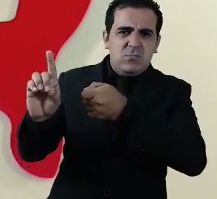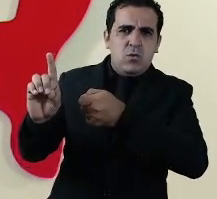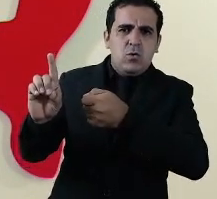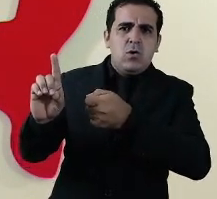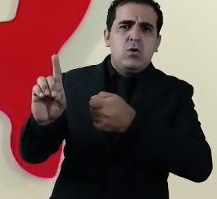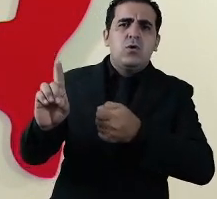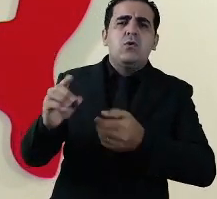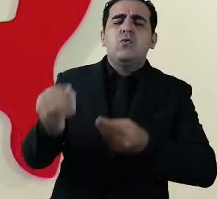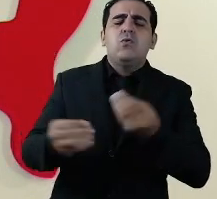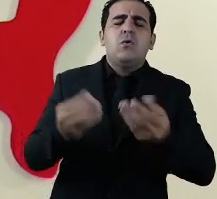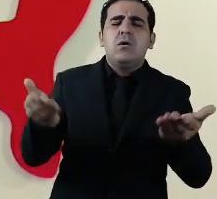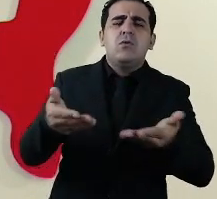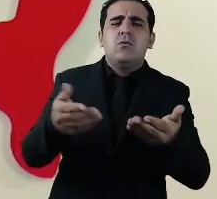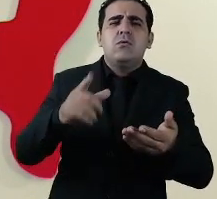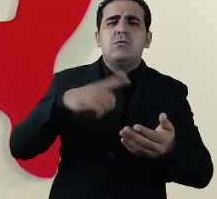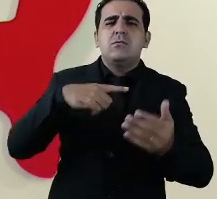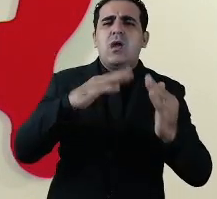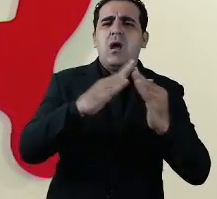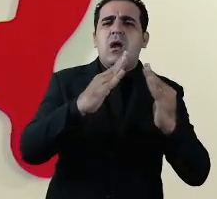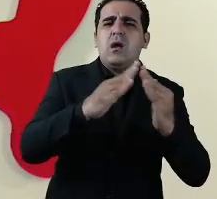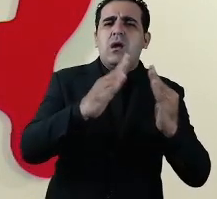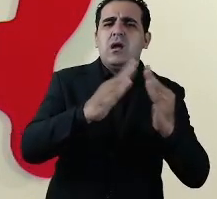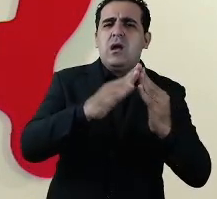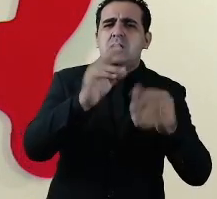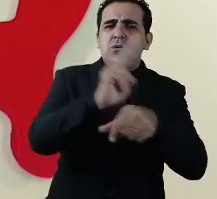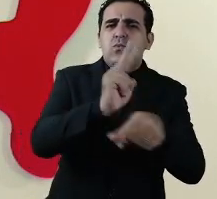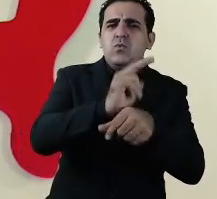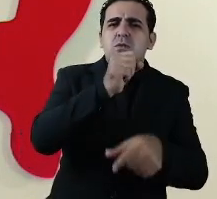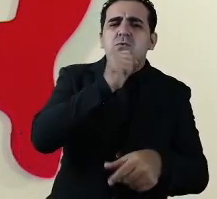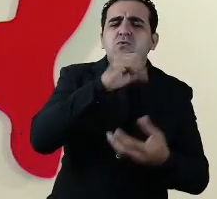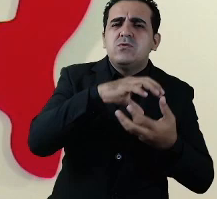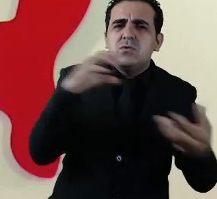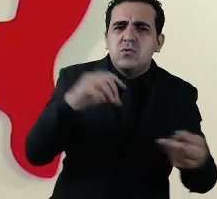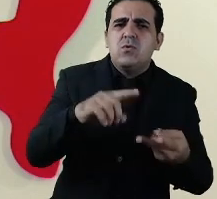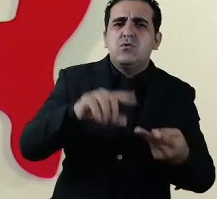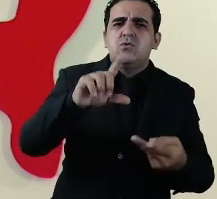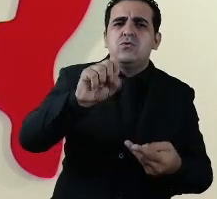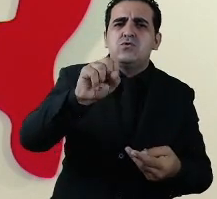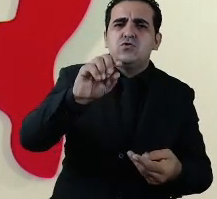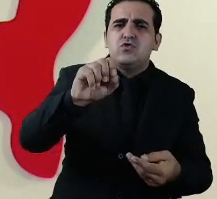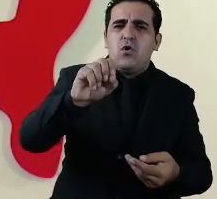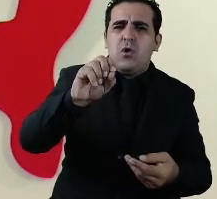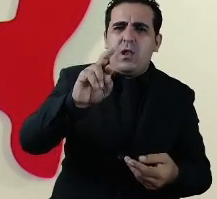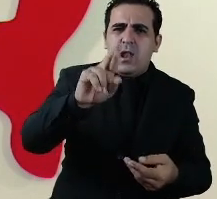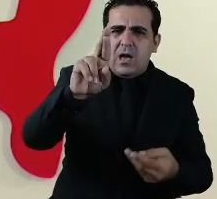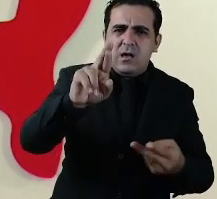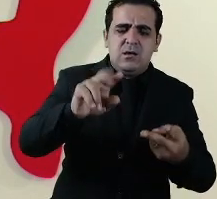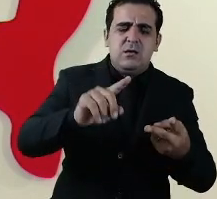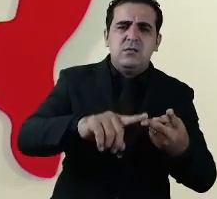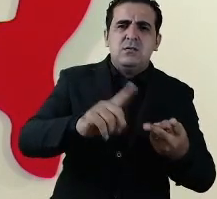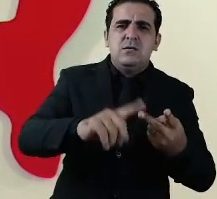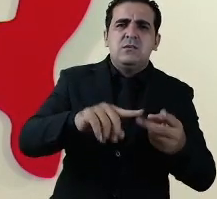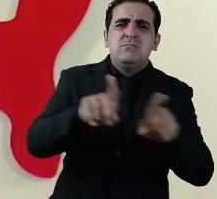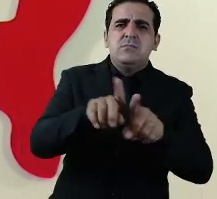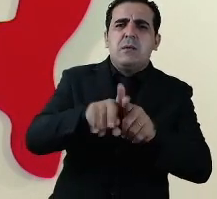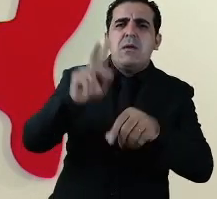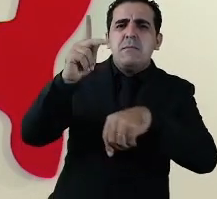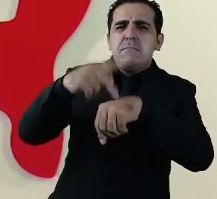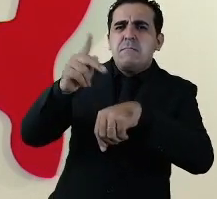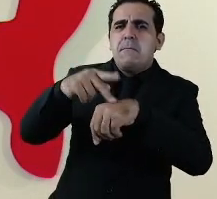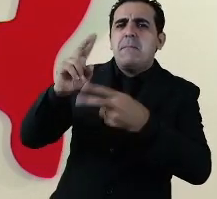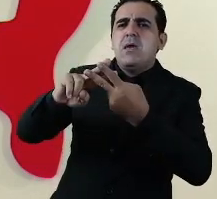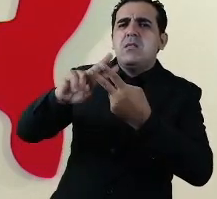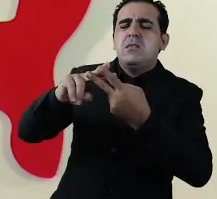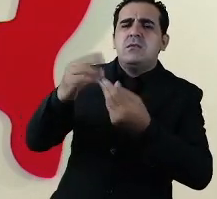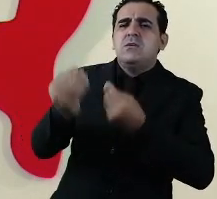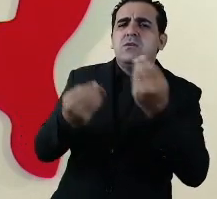casas de abrigo para idosos como o solar do outono e também no sistema carcerário aqui do estado teve alguma medida específica